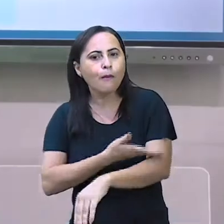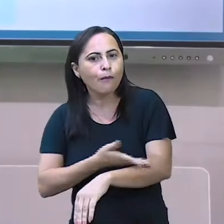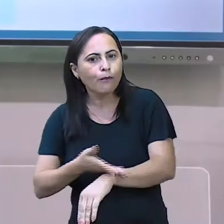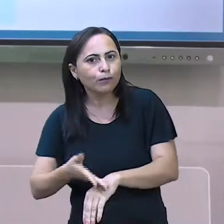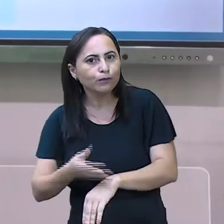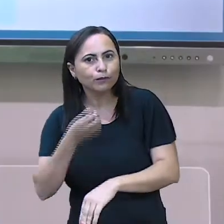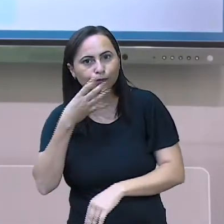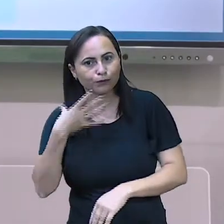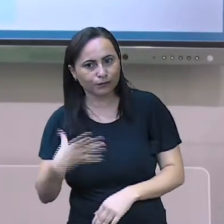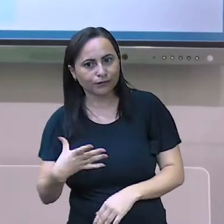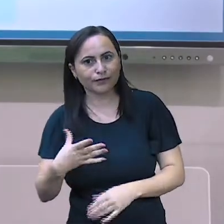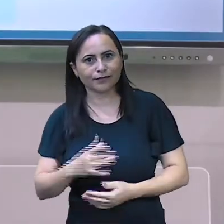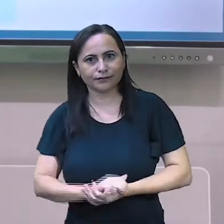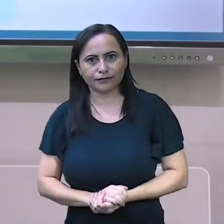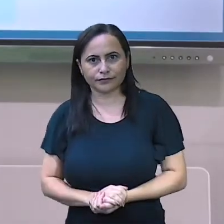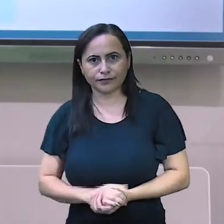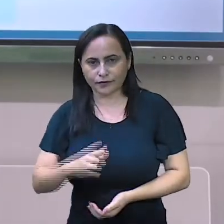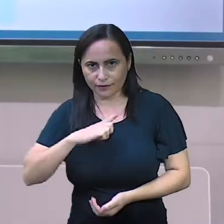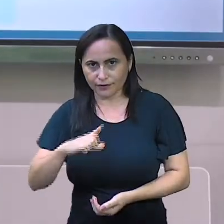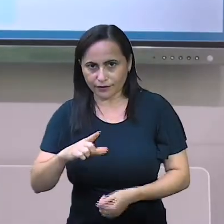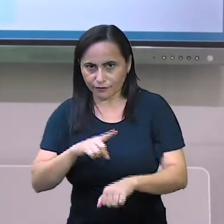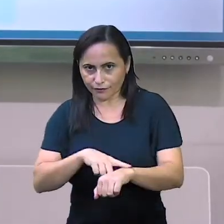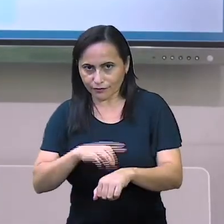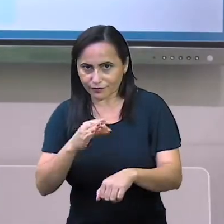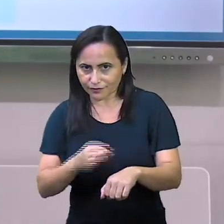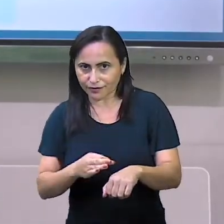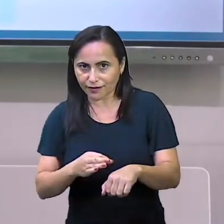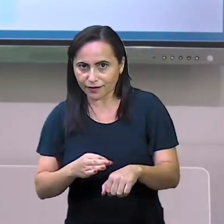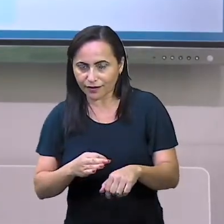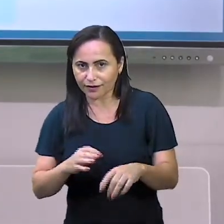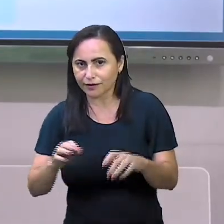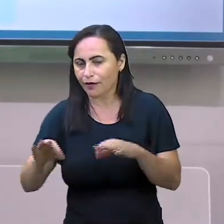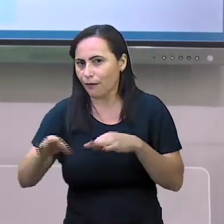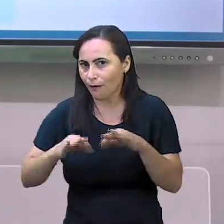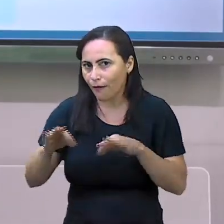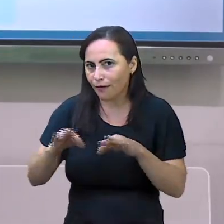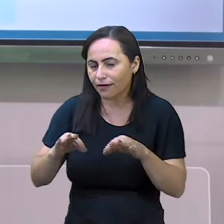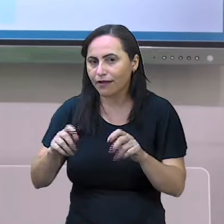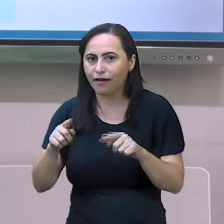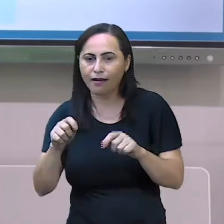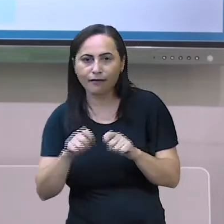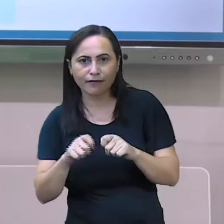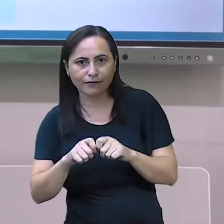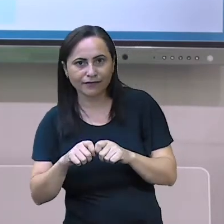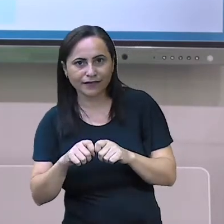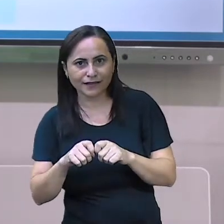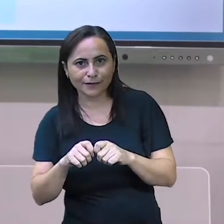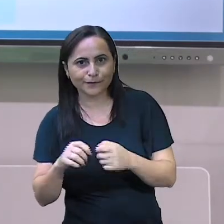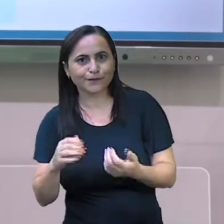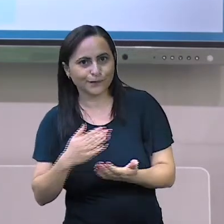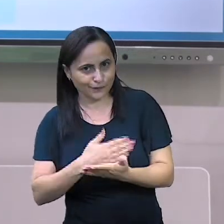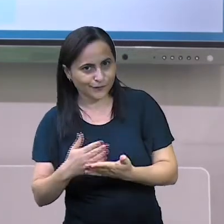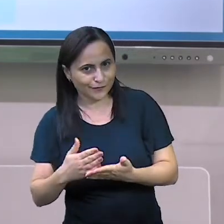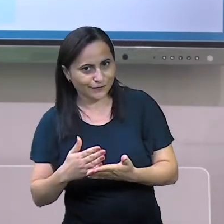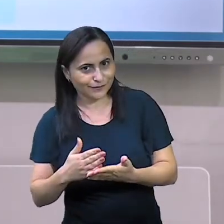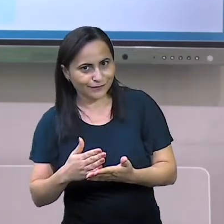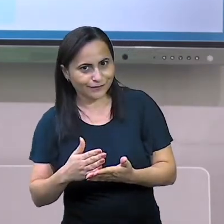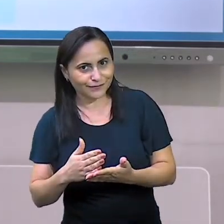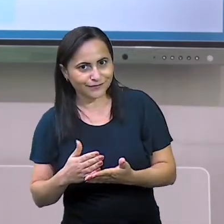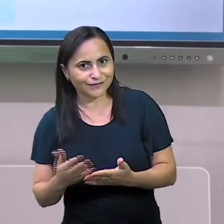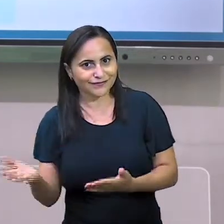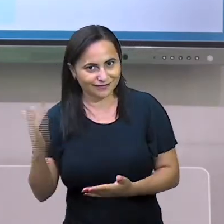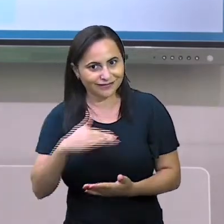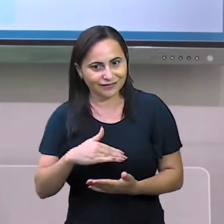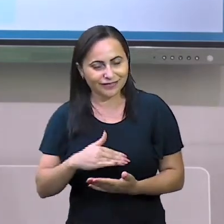fazendo essa rotina em casa? Vocês têm esse horário? Se não tiver, vamos começar a fazer essa rotina?